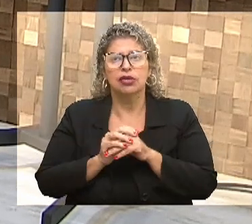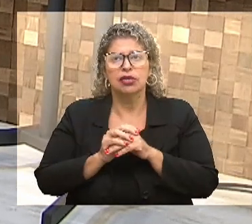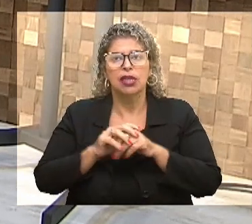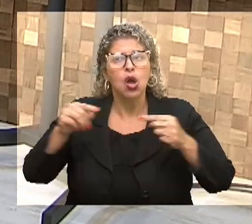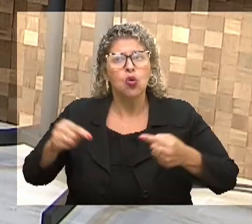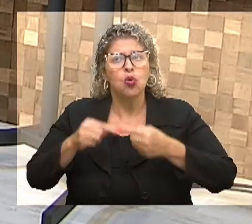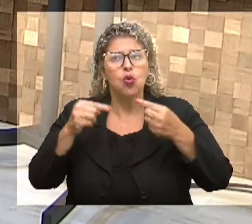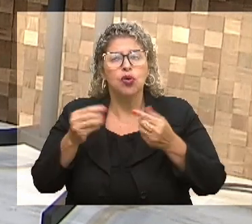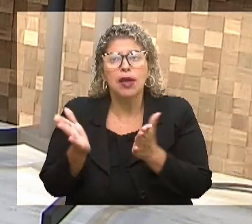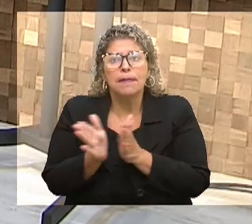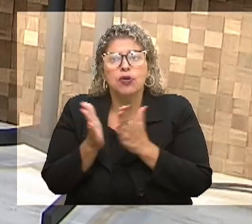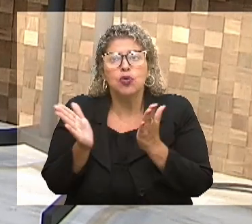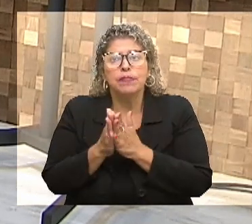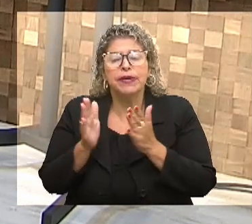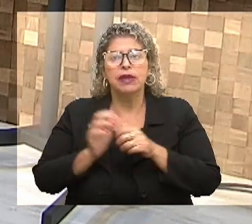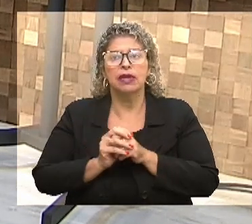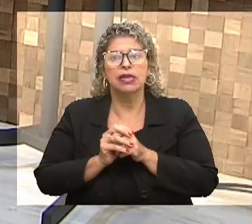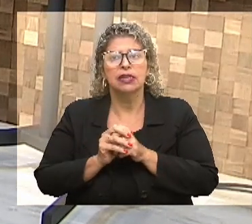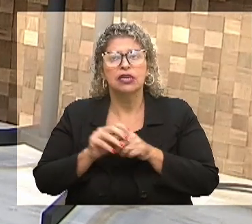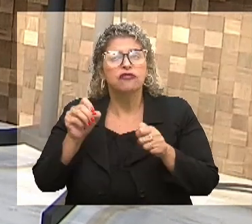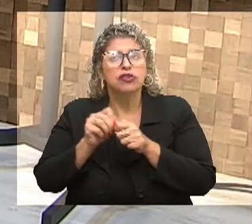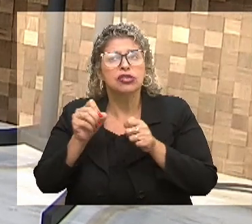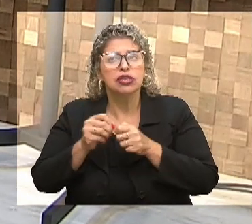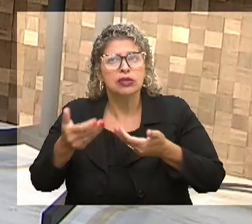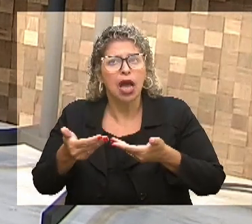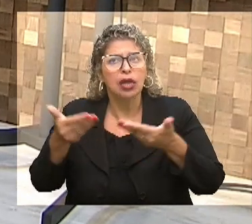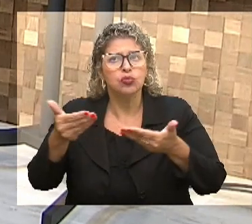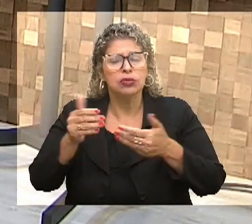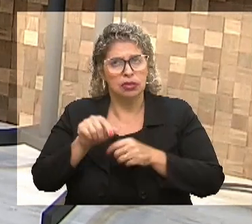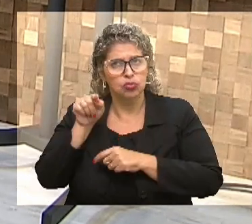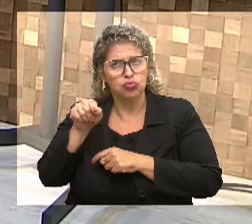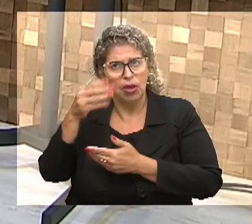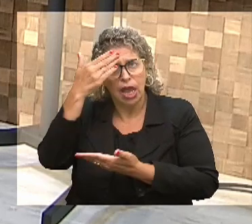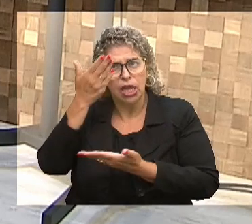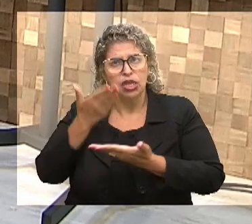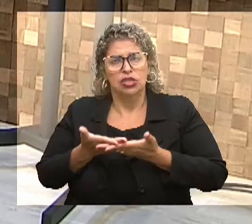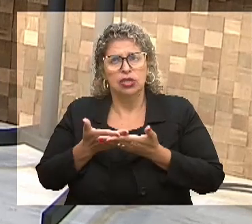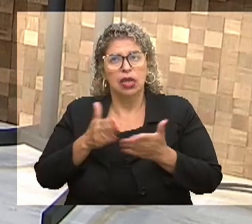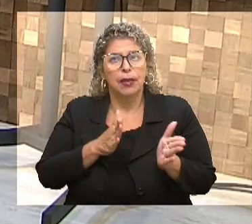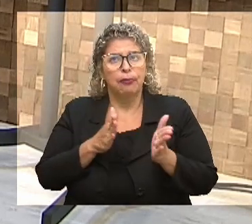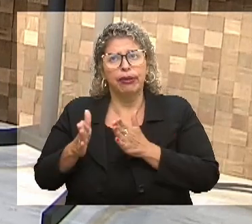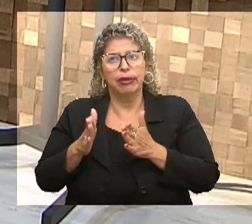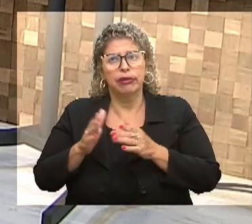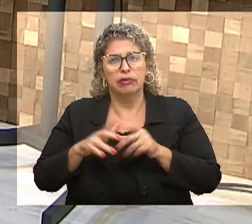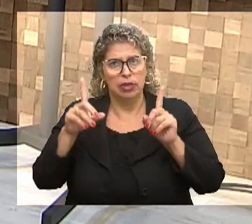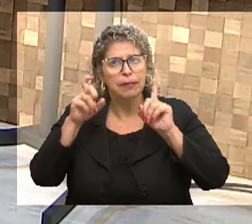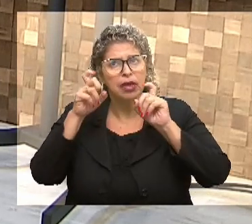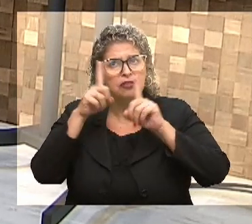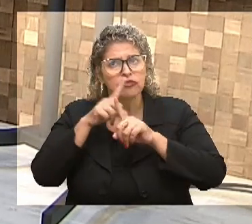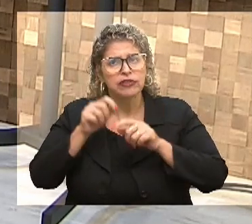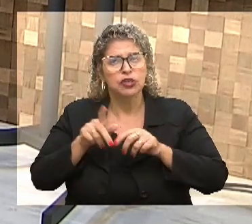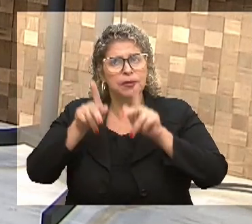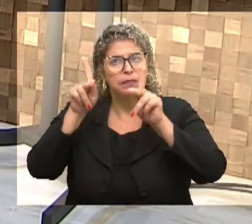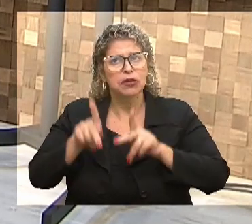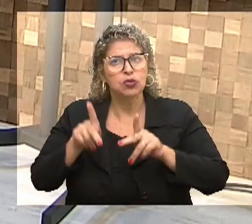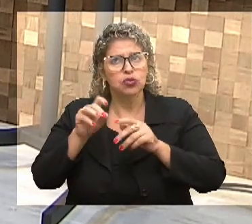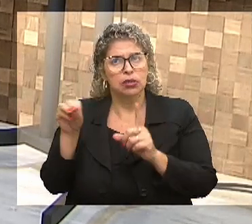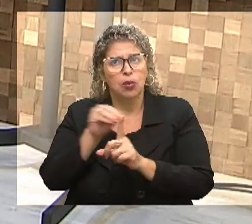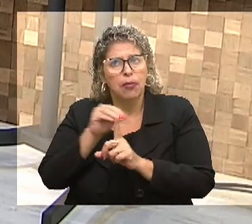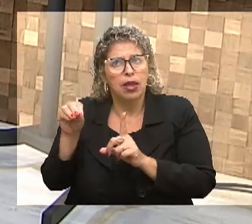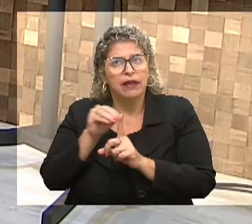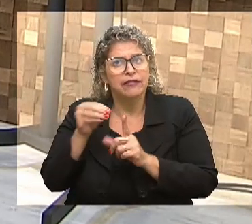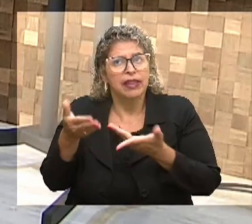pobreza. Desde que vocês estão atuando, tu acredita que esse período agora é o mais difícil para as pessoas que estão em